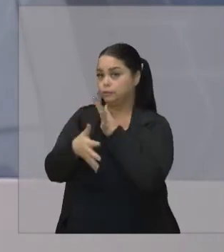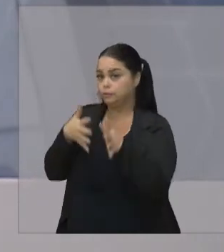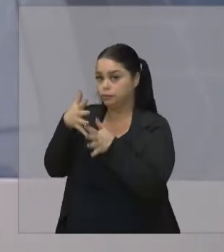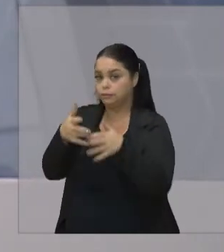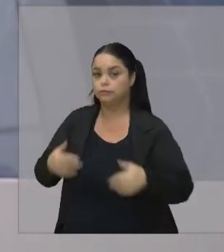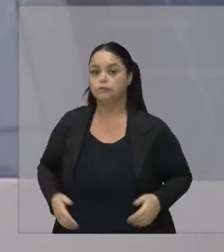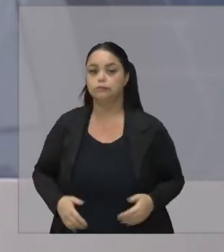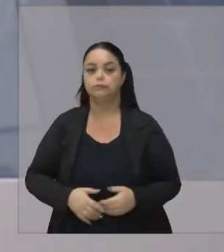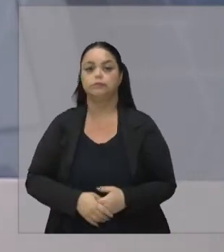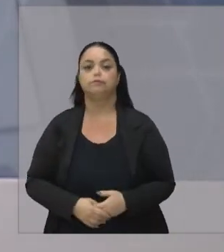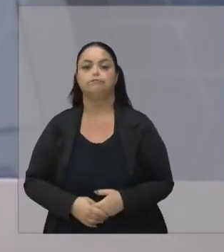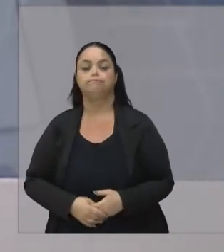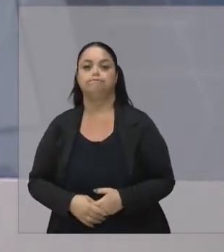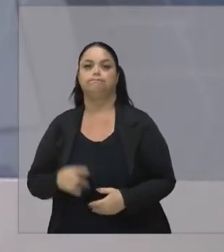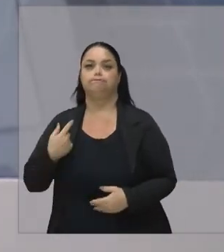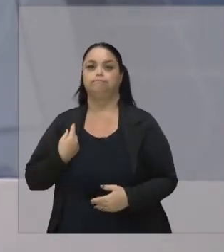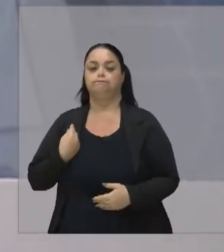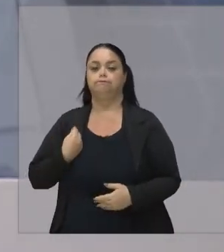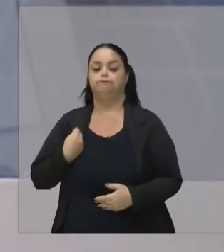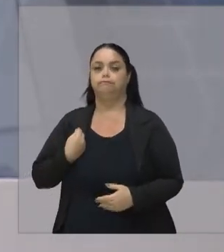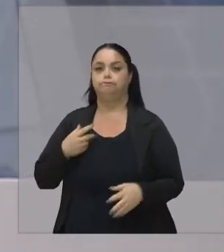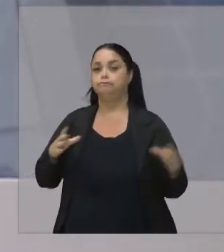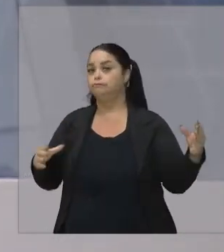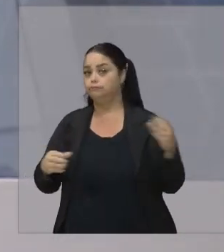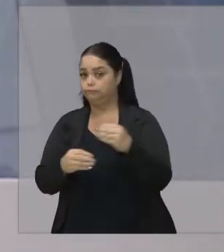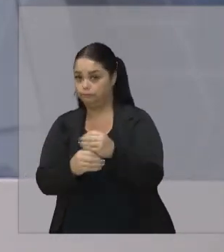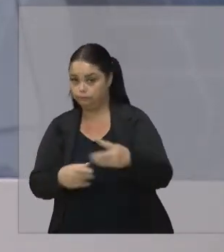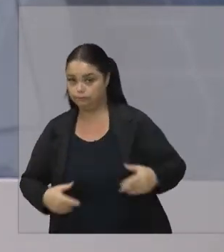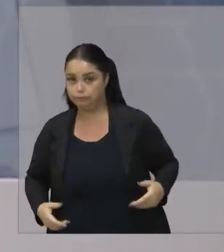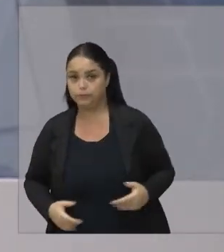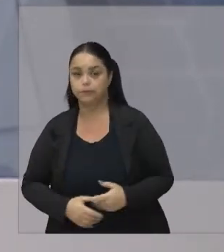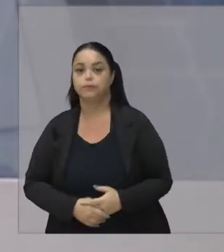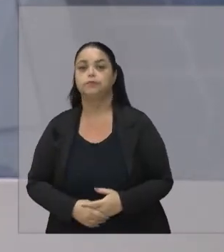Eu acho que a única Complementação